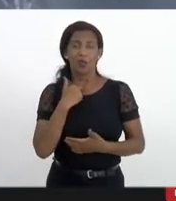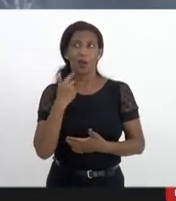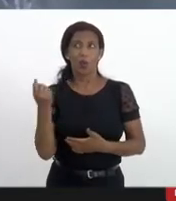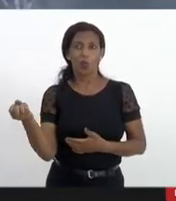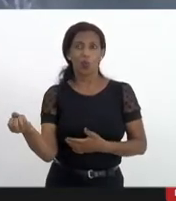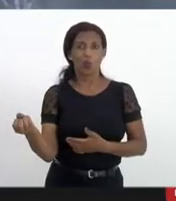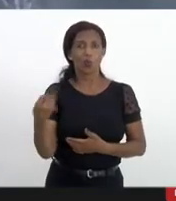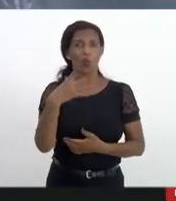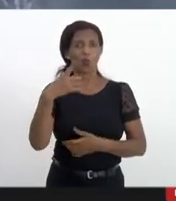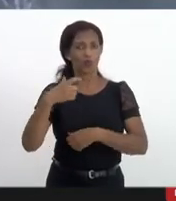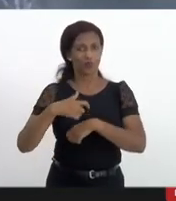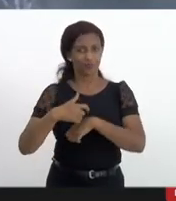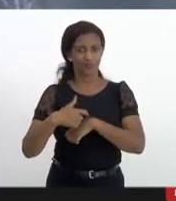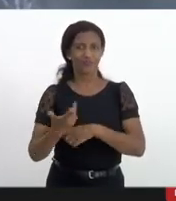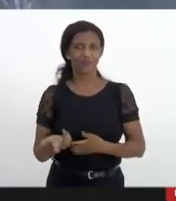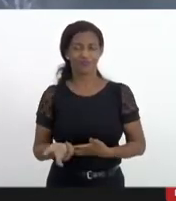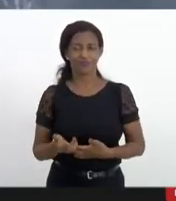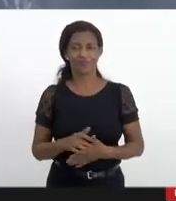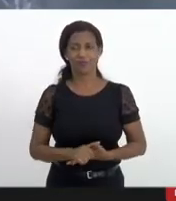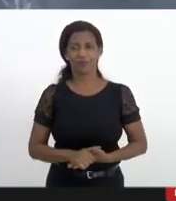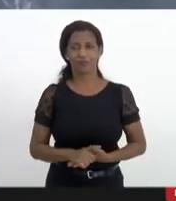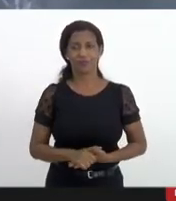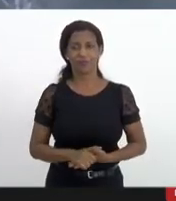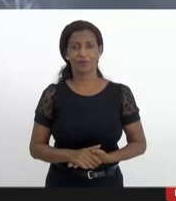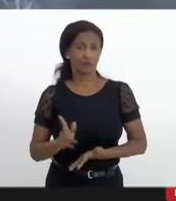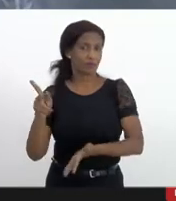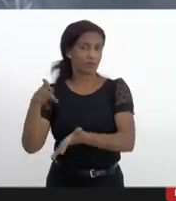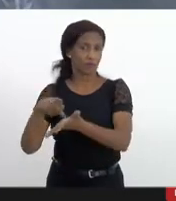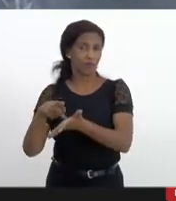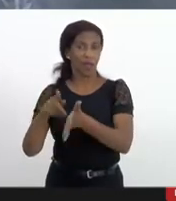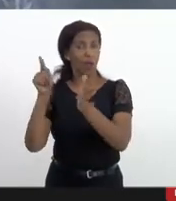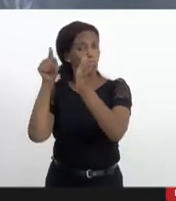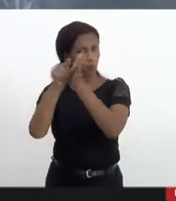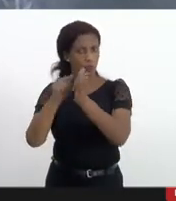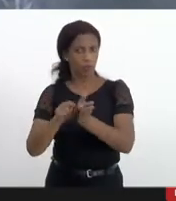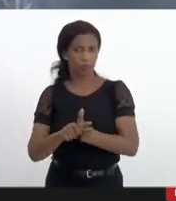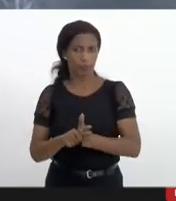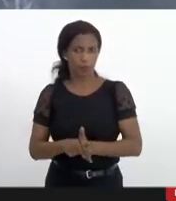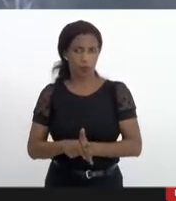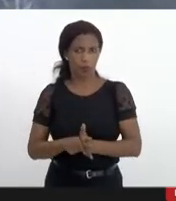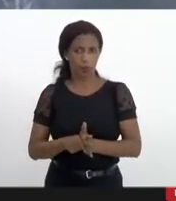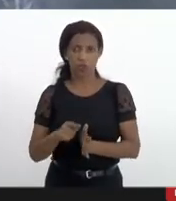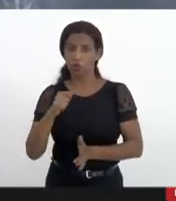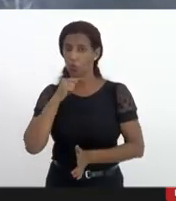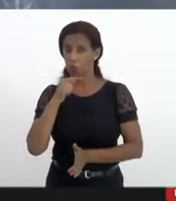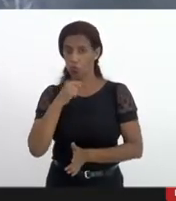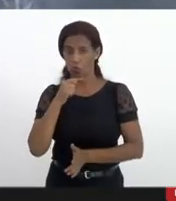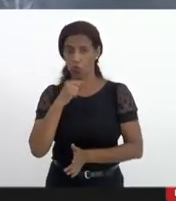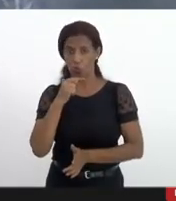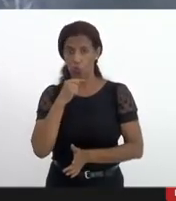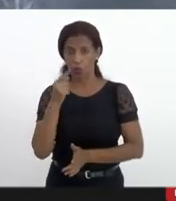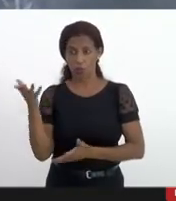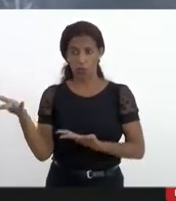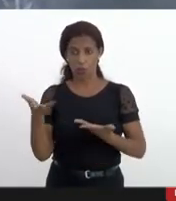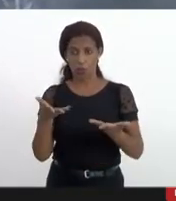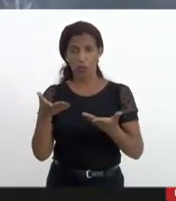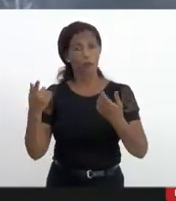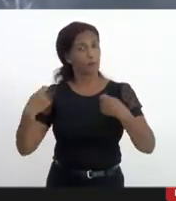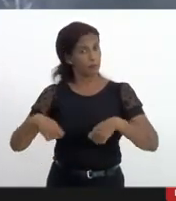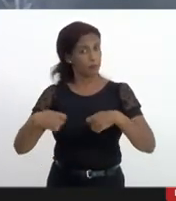momento de disputa mas de fato algumas perguntas que não foram esgotadas pelos deputados